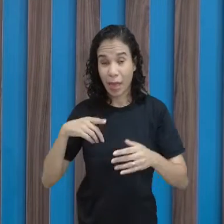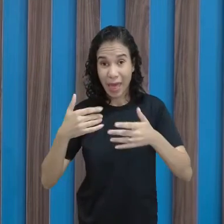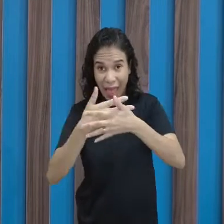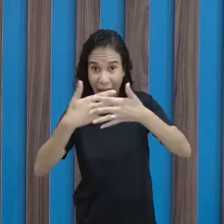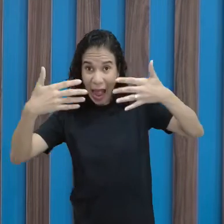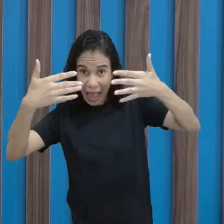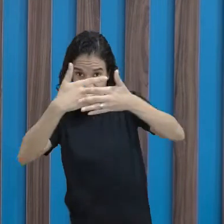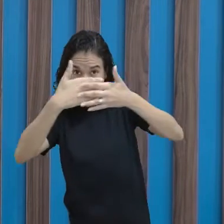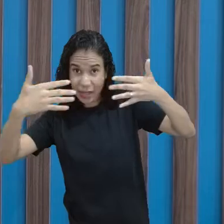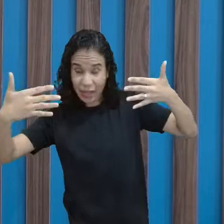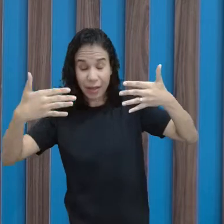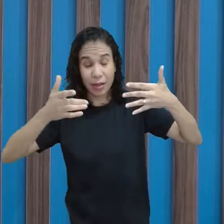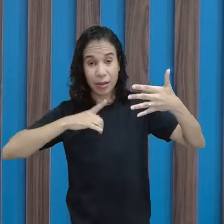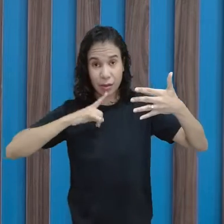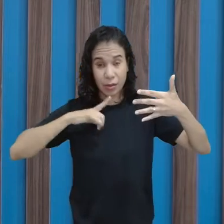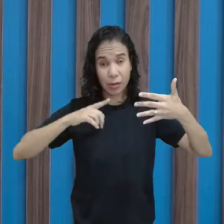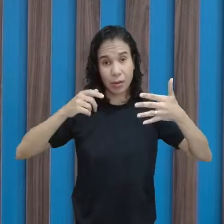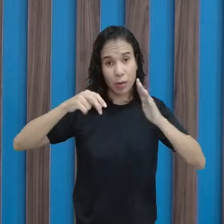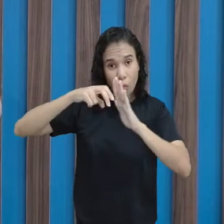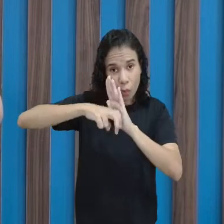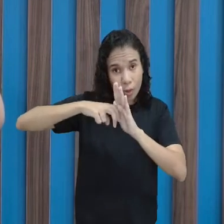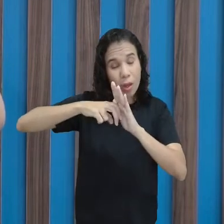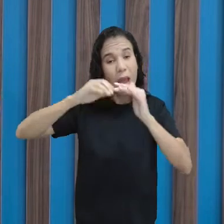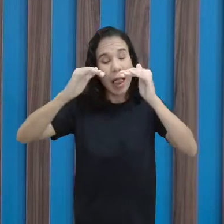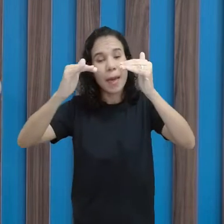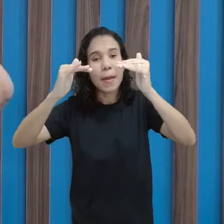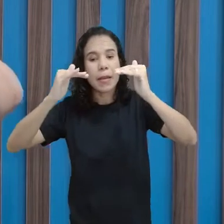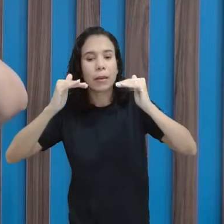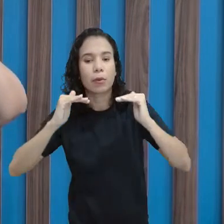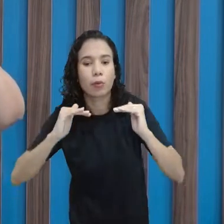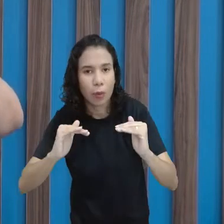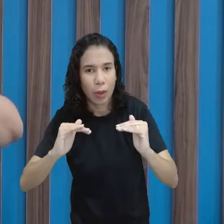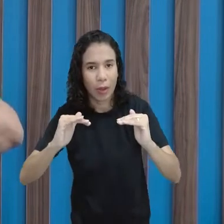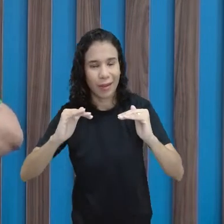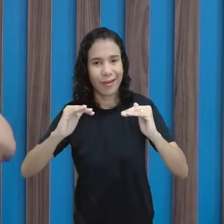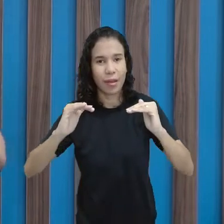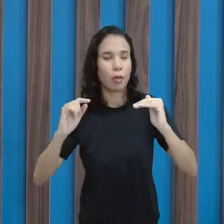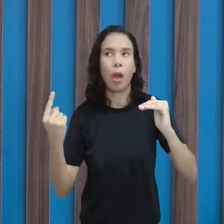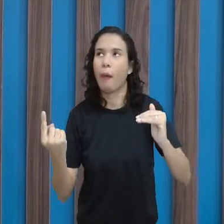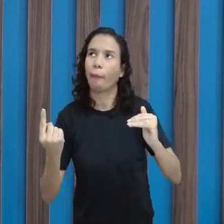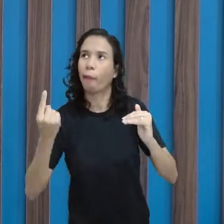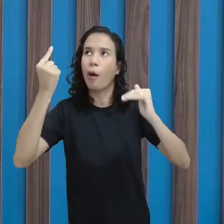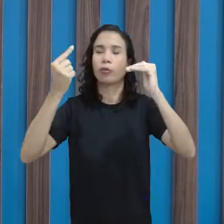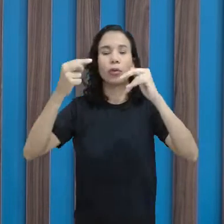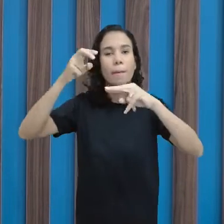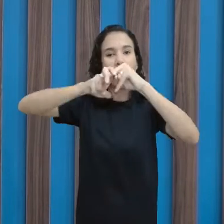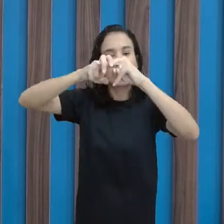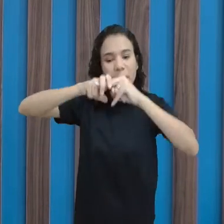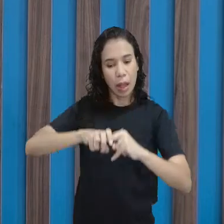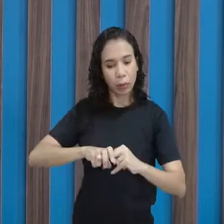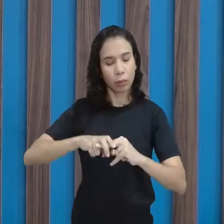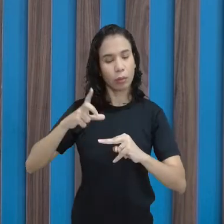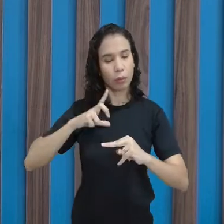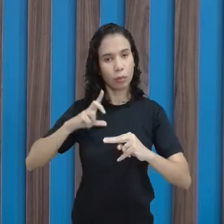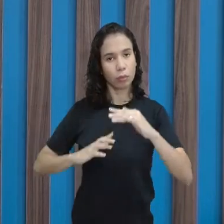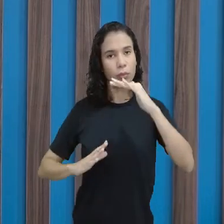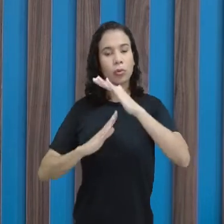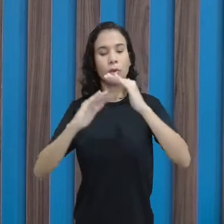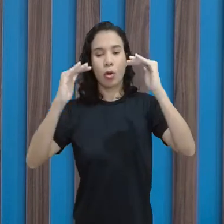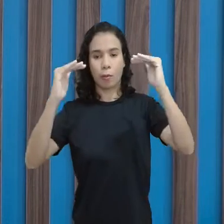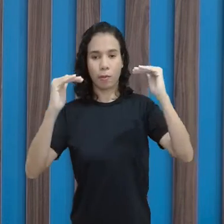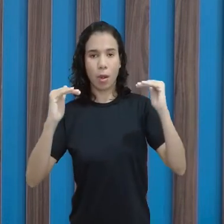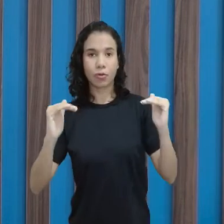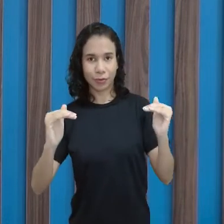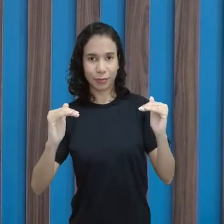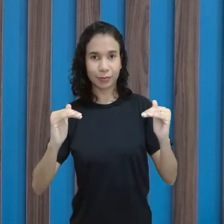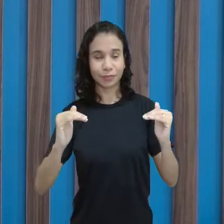rede no jogo paralímpico, ela é um pouco, o nível, né, sentado nisso, ela baixa um pouco. Ela